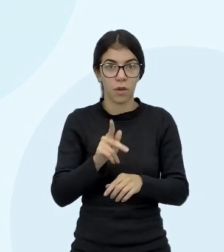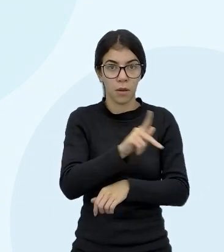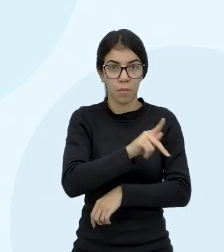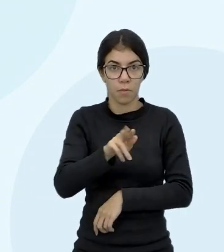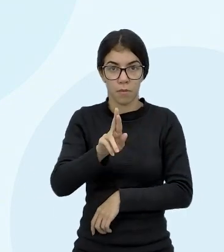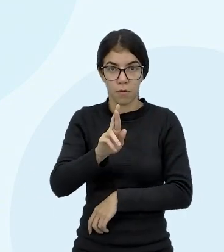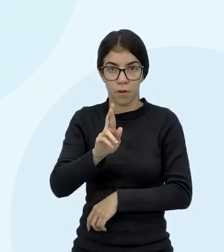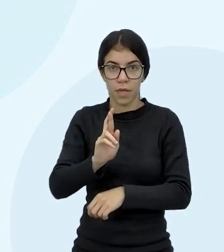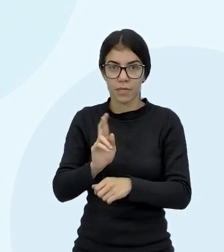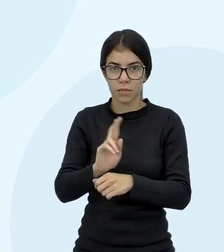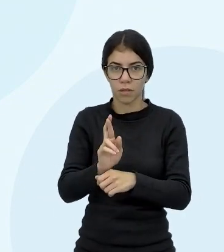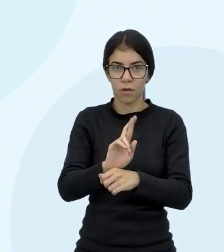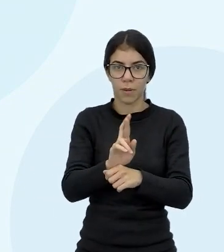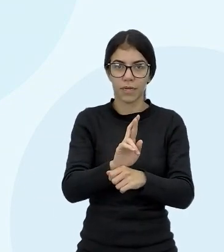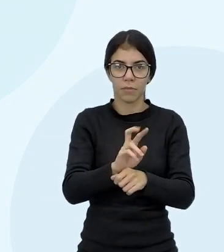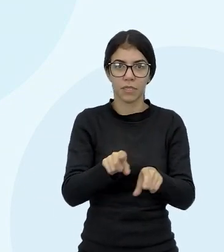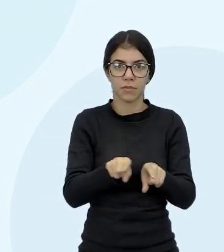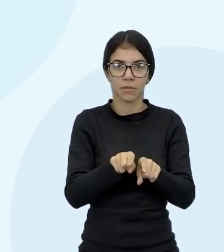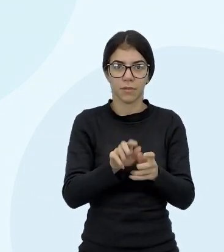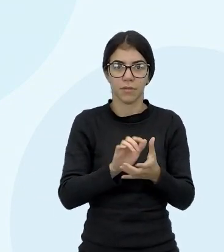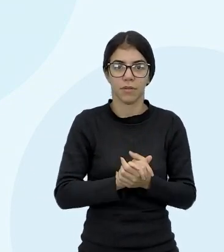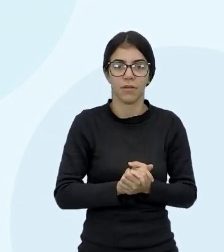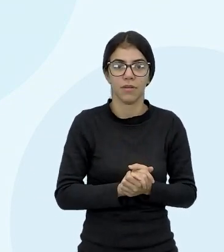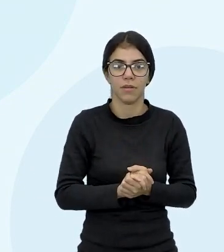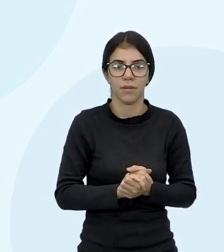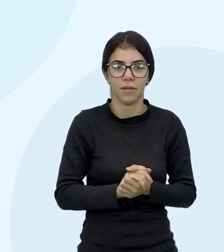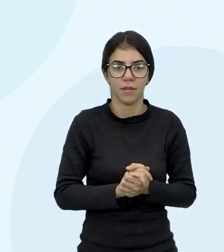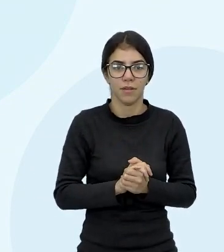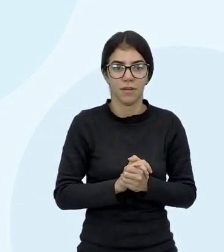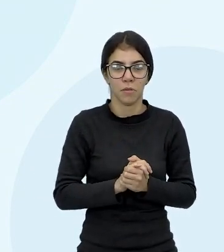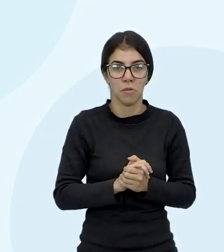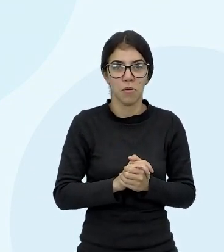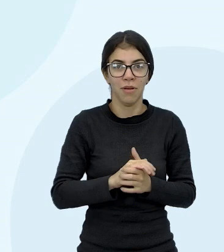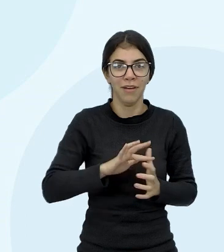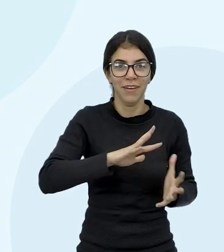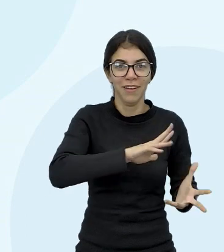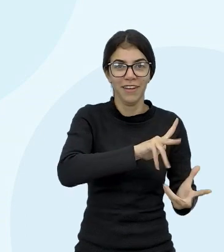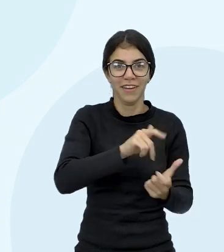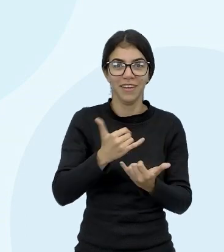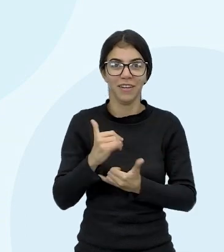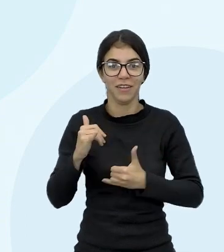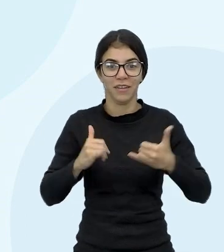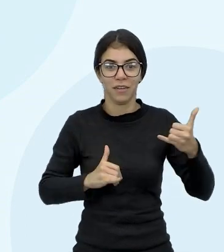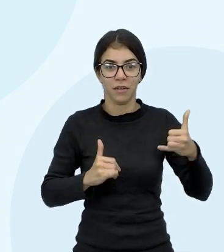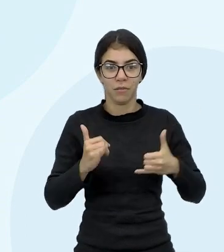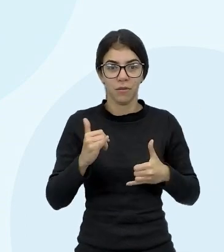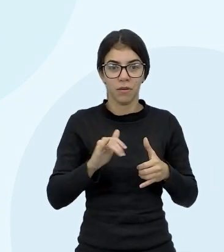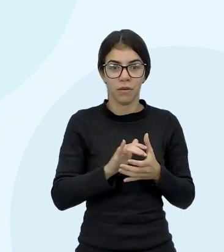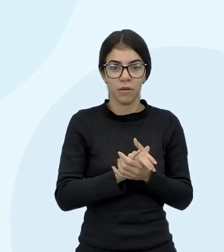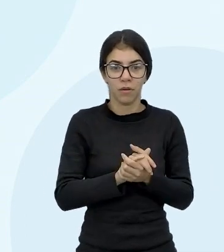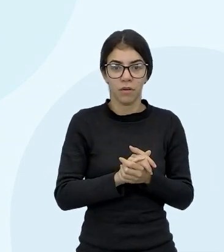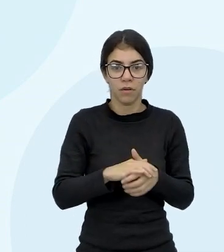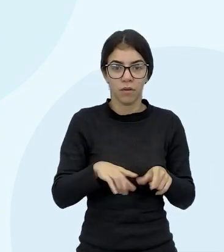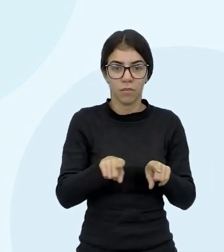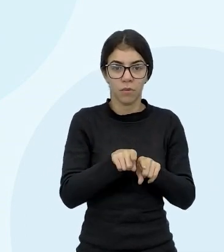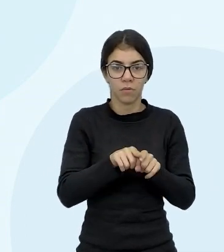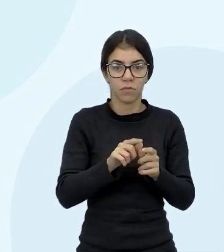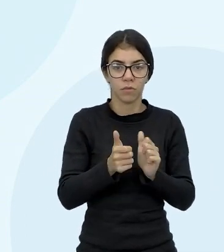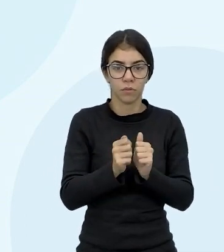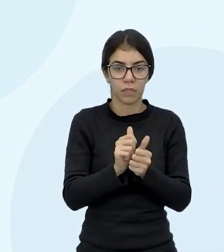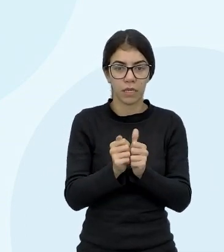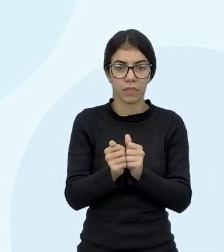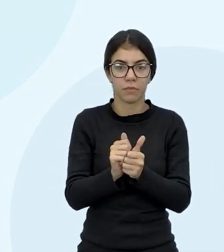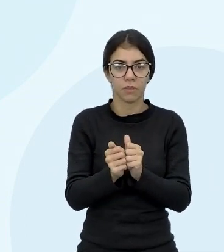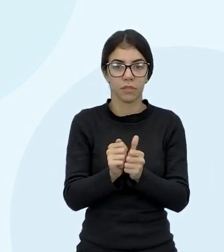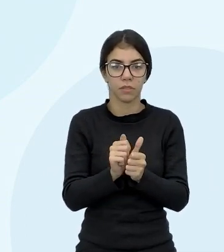Mastroquírico. Nós temos Universo Elétrico no Mundo dos Games, com a professora Viviane Leal.